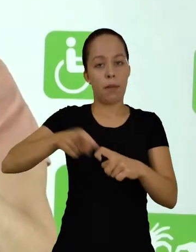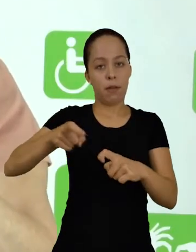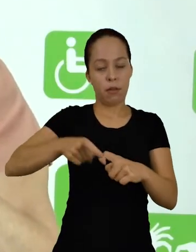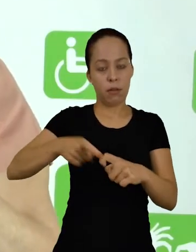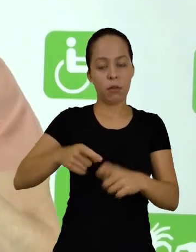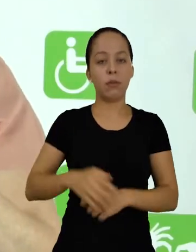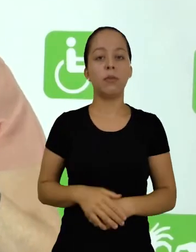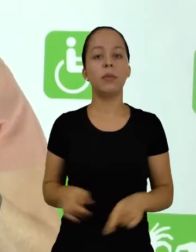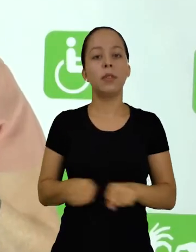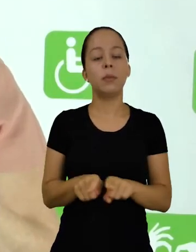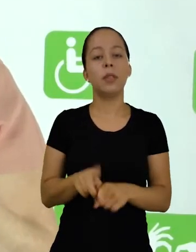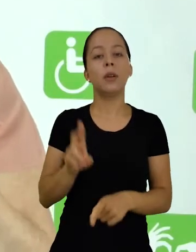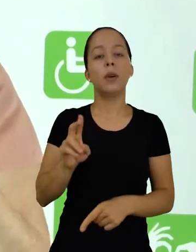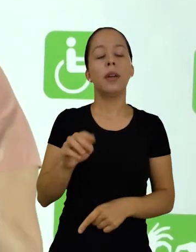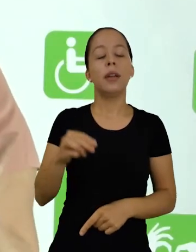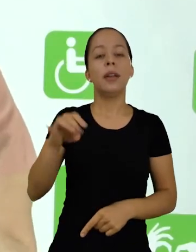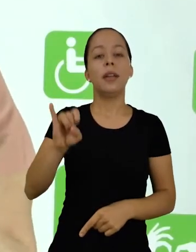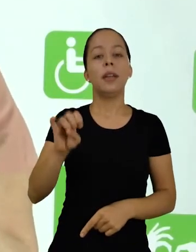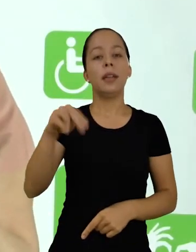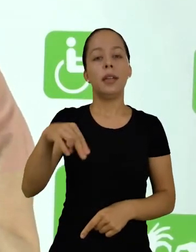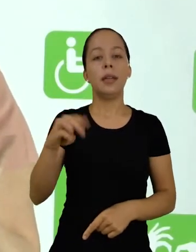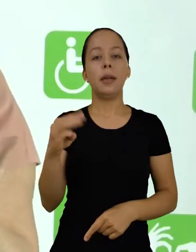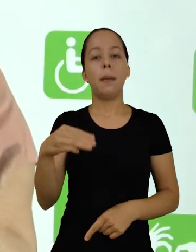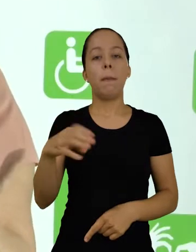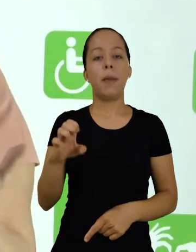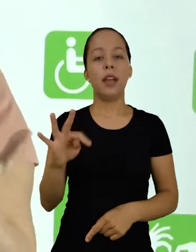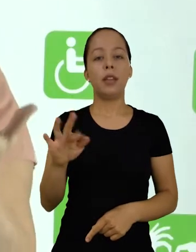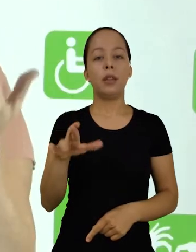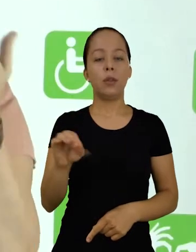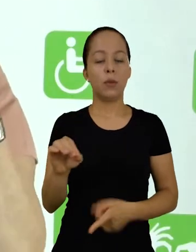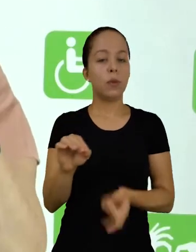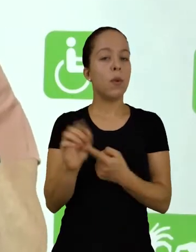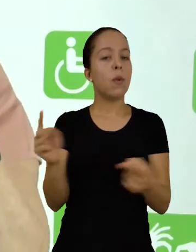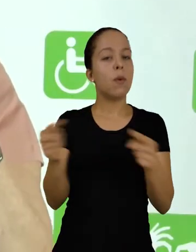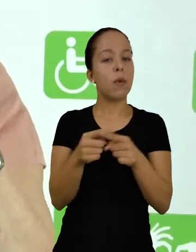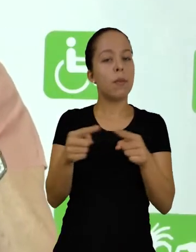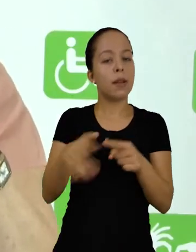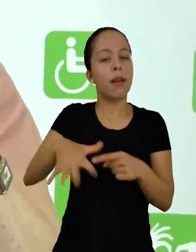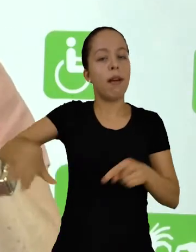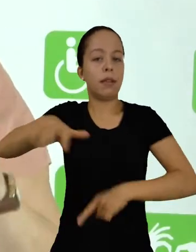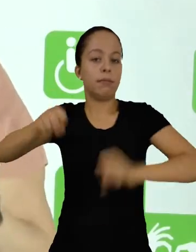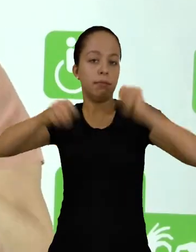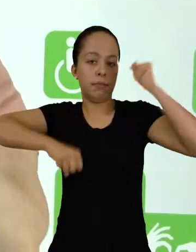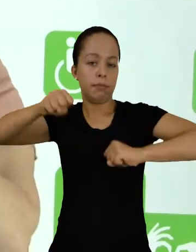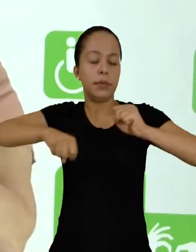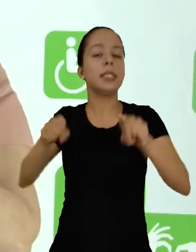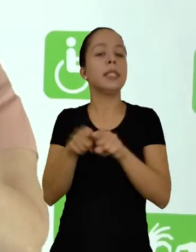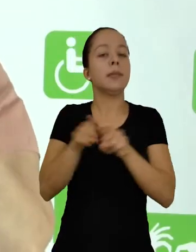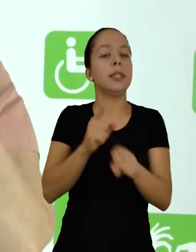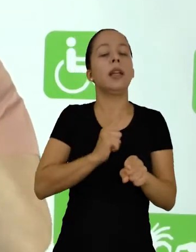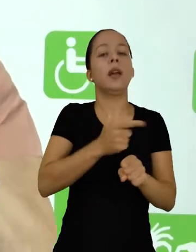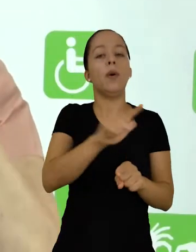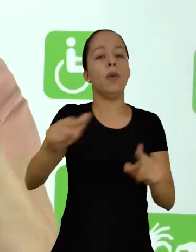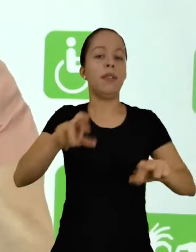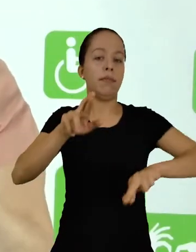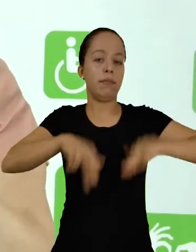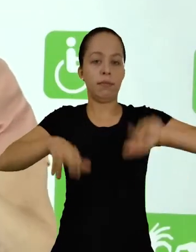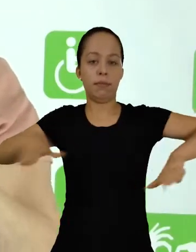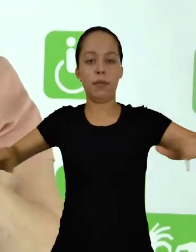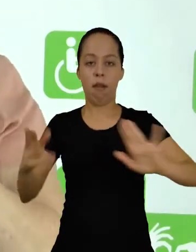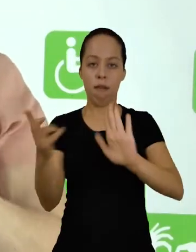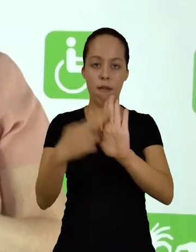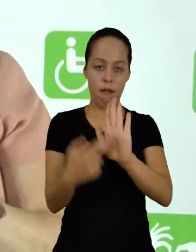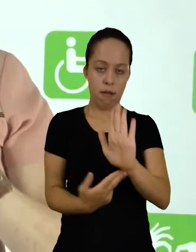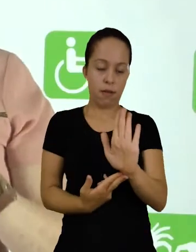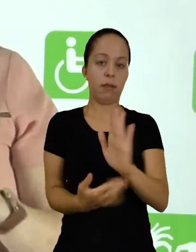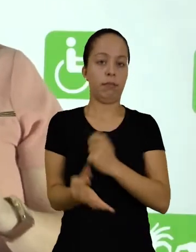ao texto médico, nós temos o Inmetro, que é normalização relacionada à área industrial, e vários outros.